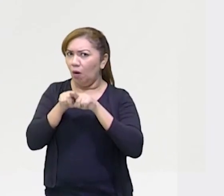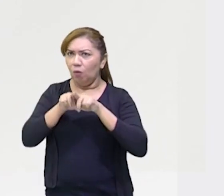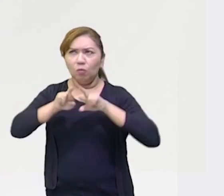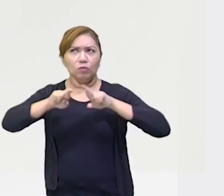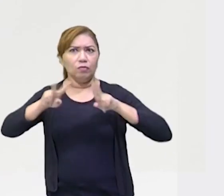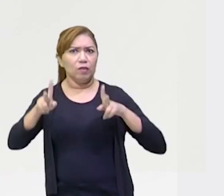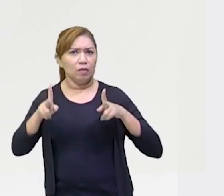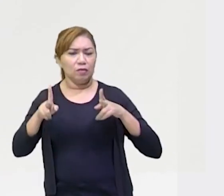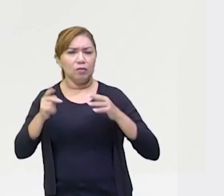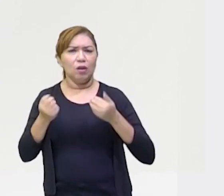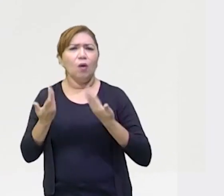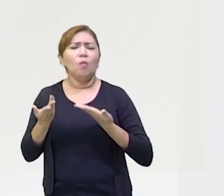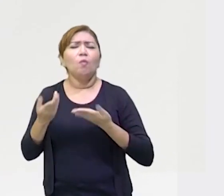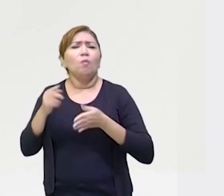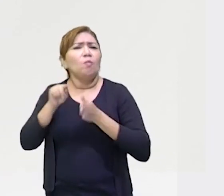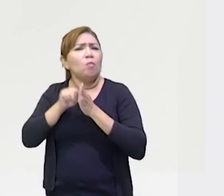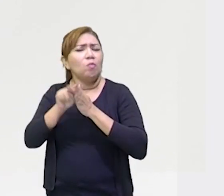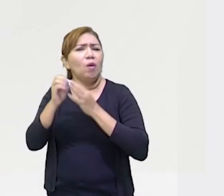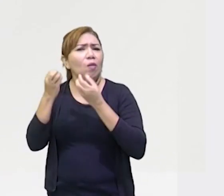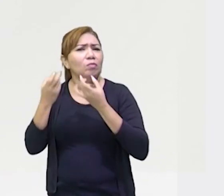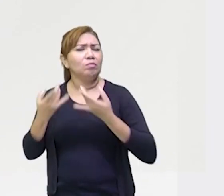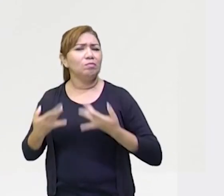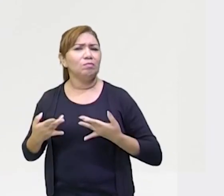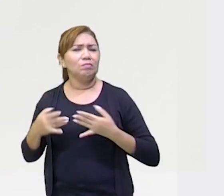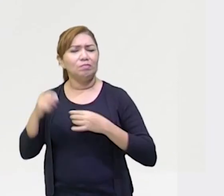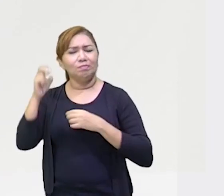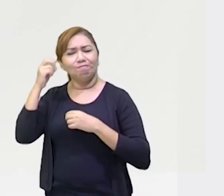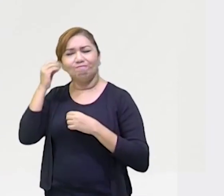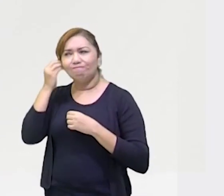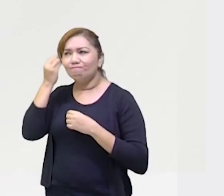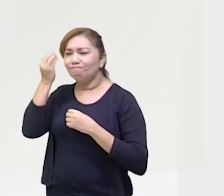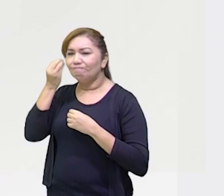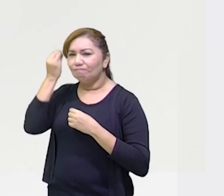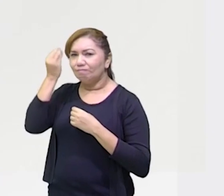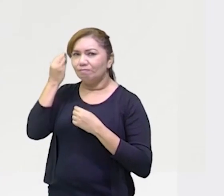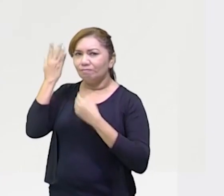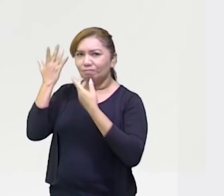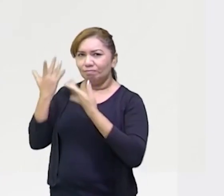primeira situação? Olhe aí na tela, a primeira situação para você.